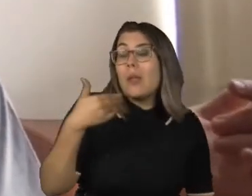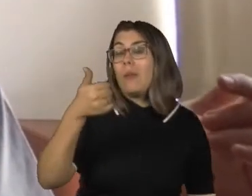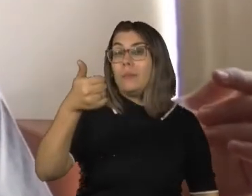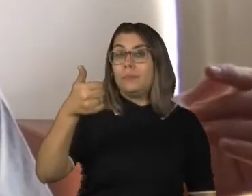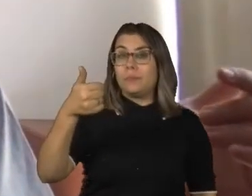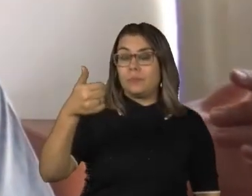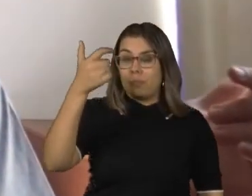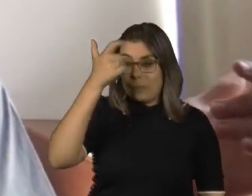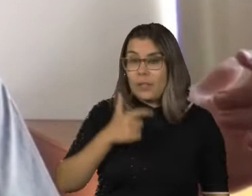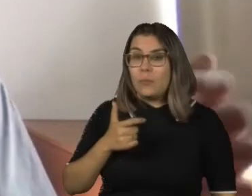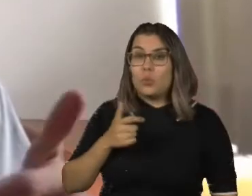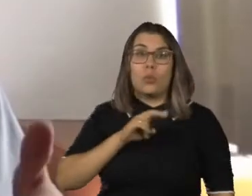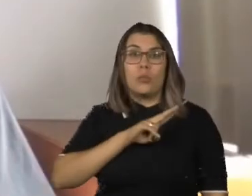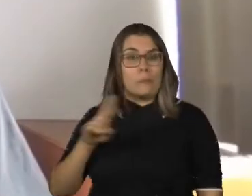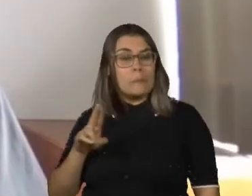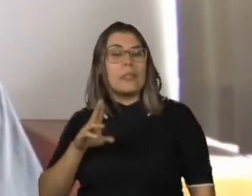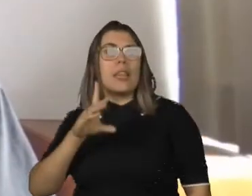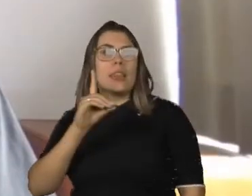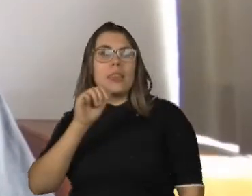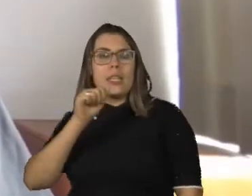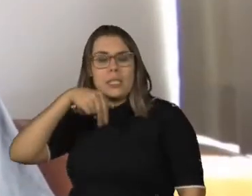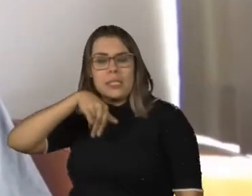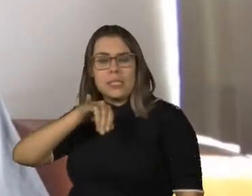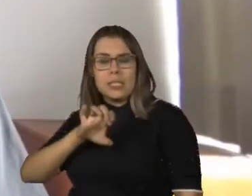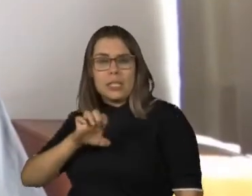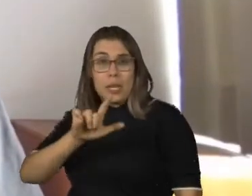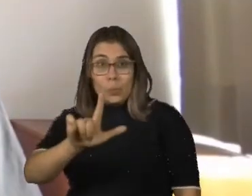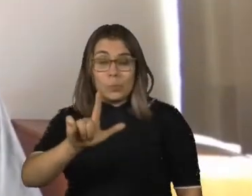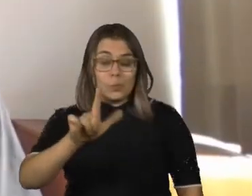Meu nome é Daniel, eu fui a única pessoa com deficiência da equipe.